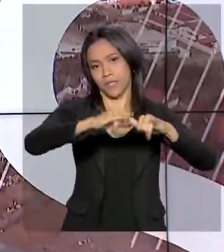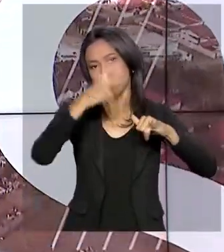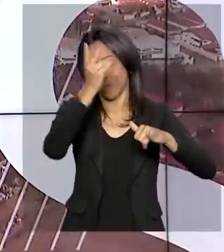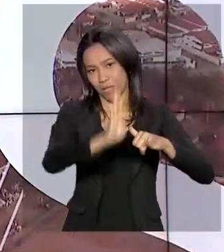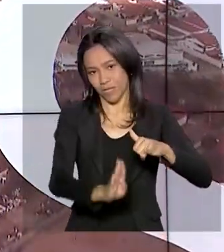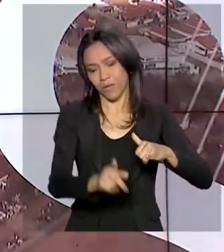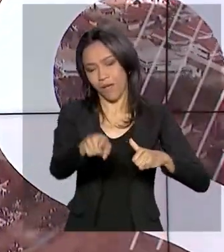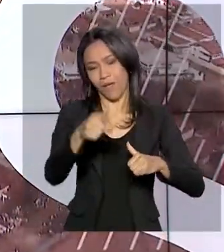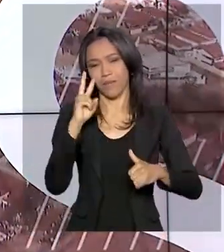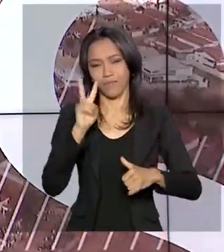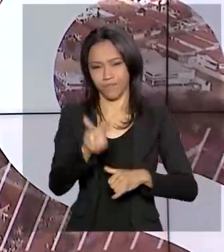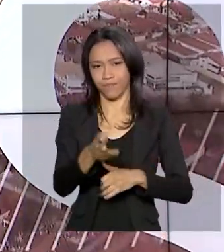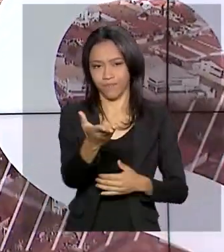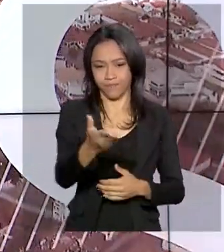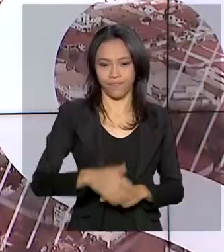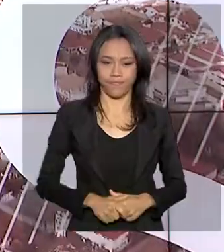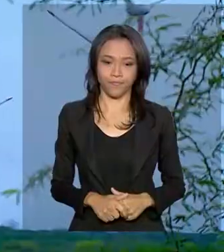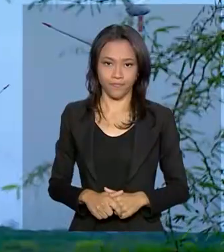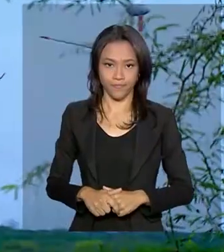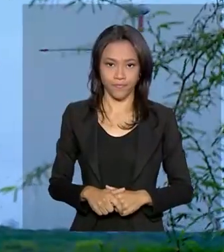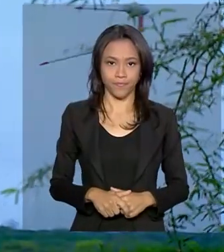A reportagem é de Dima Soudi.